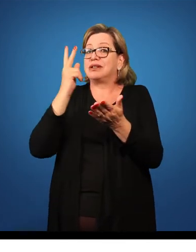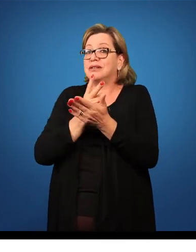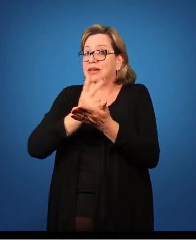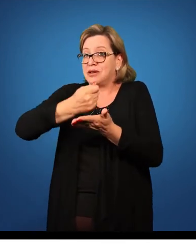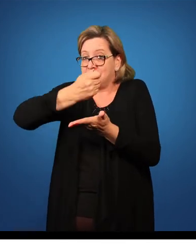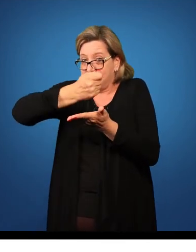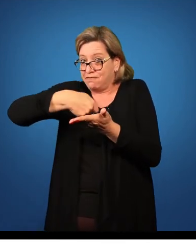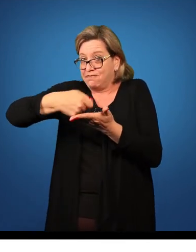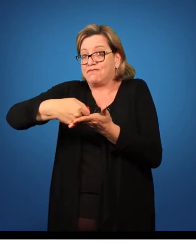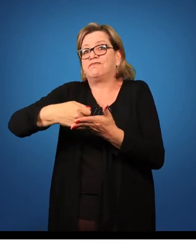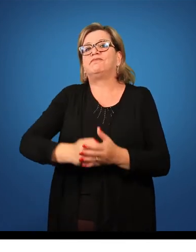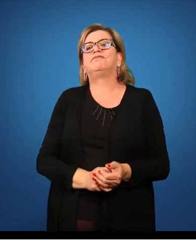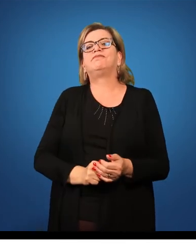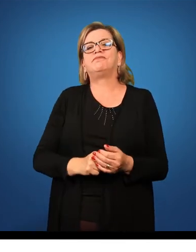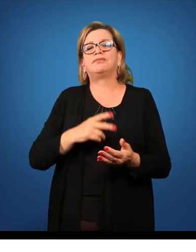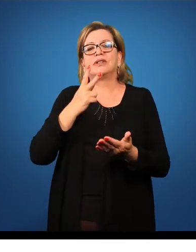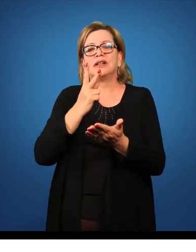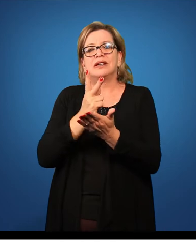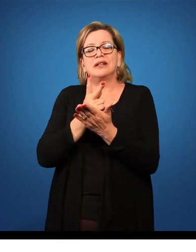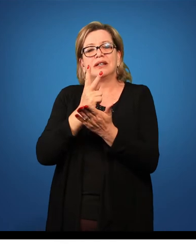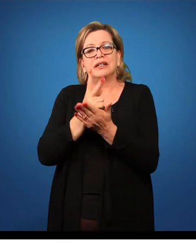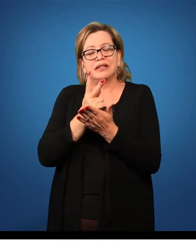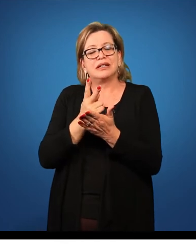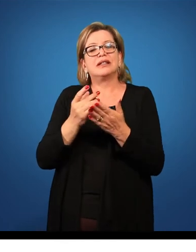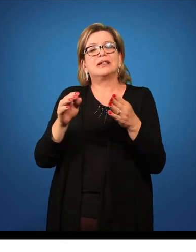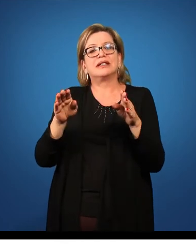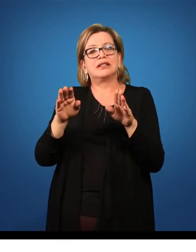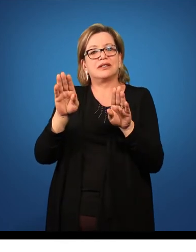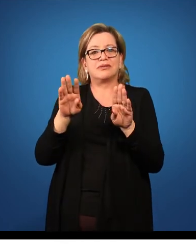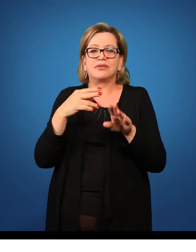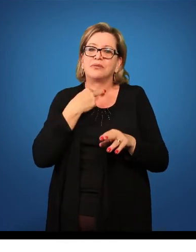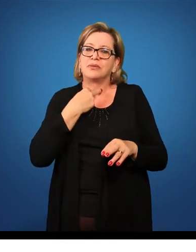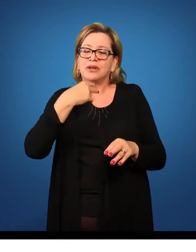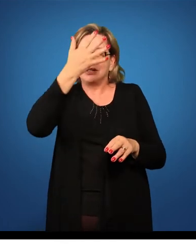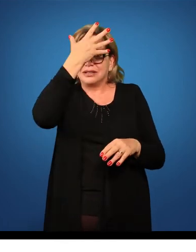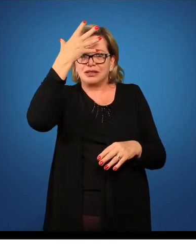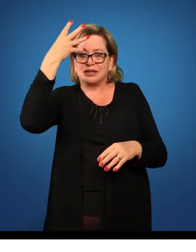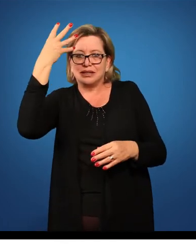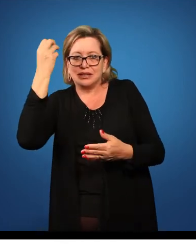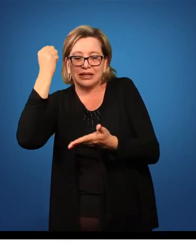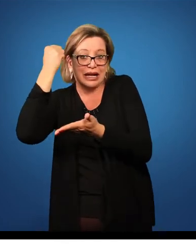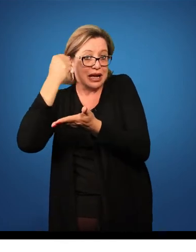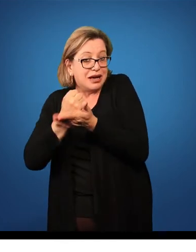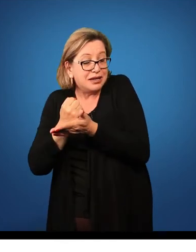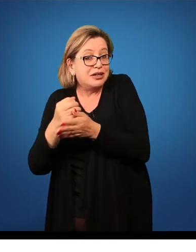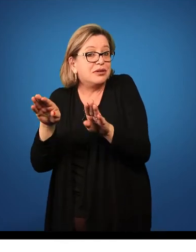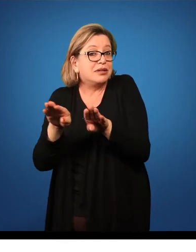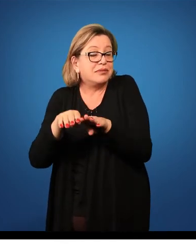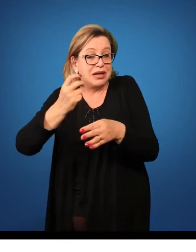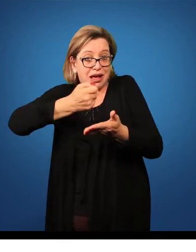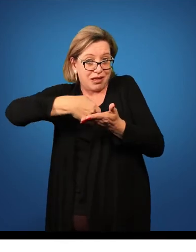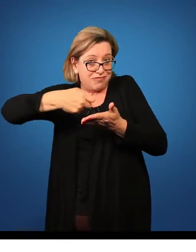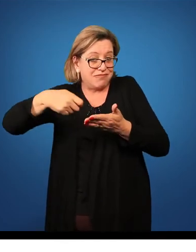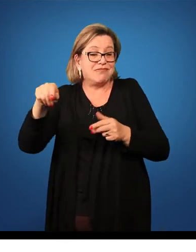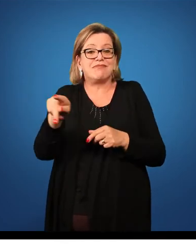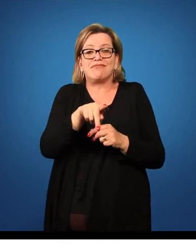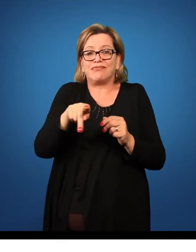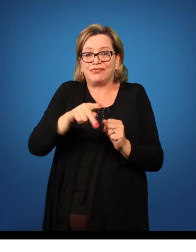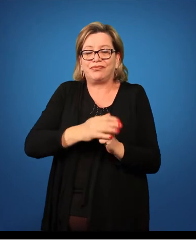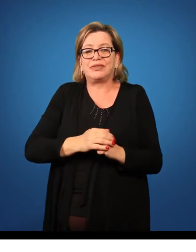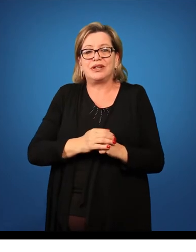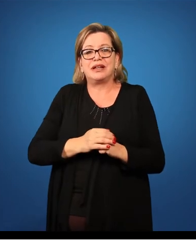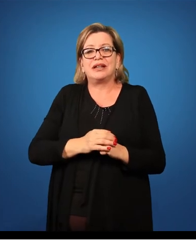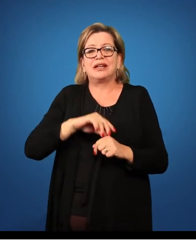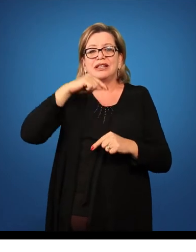assinados. E sempre não esquecendo o carimbo da escola, assinatura do professor também. Na fase